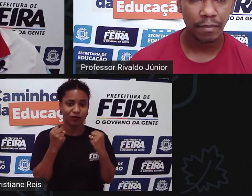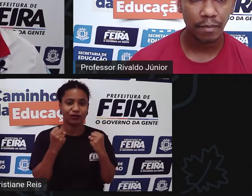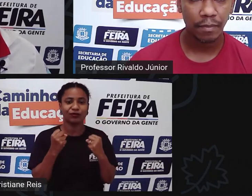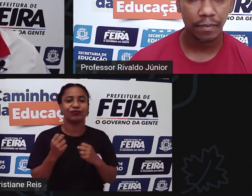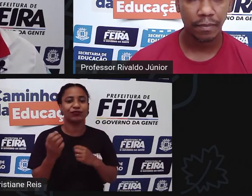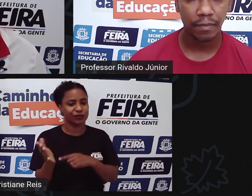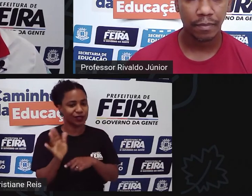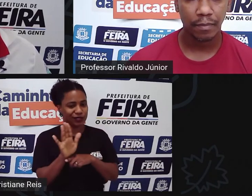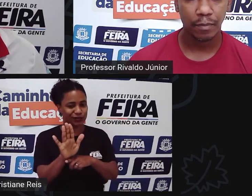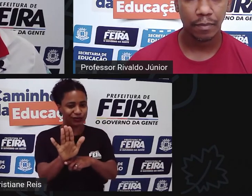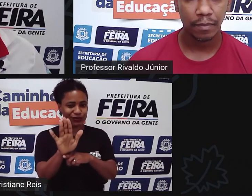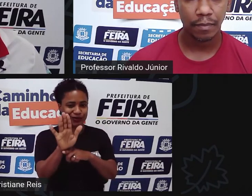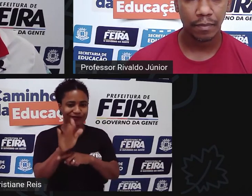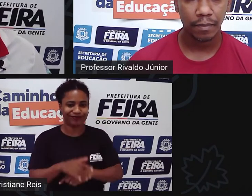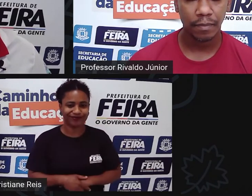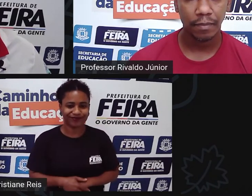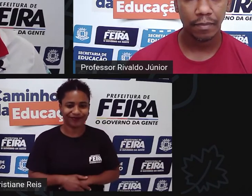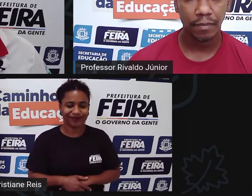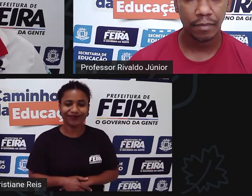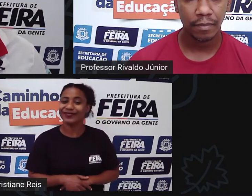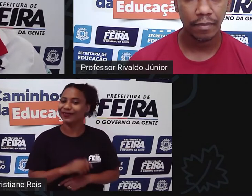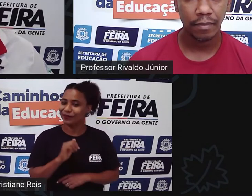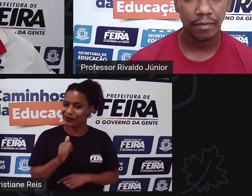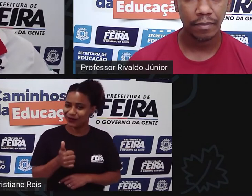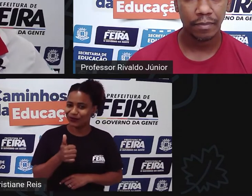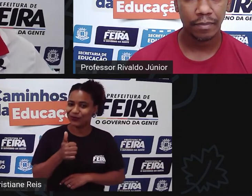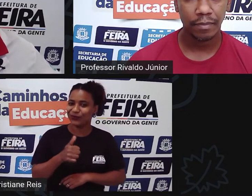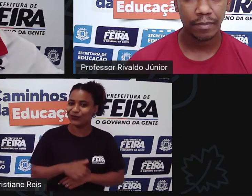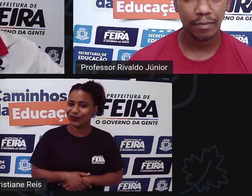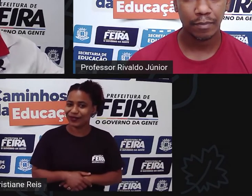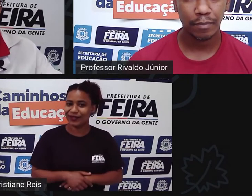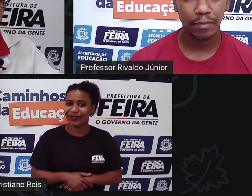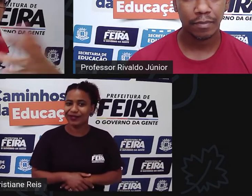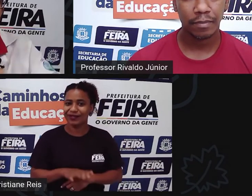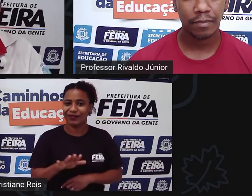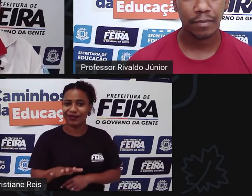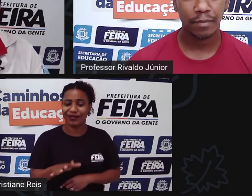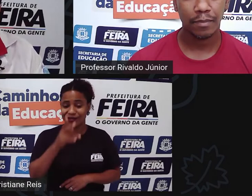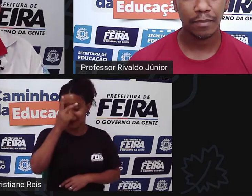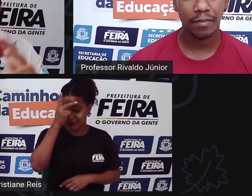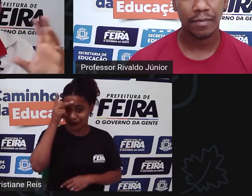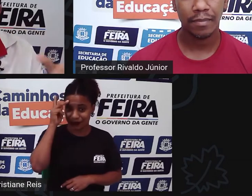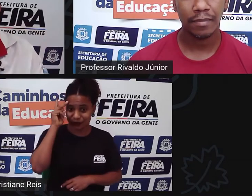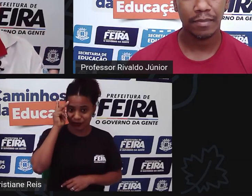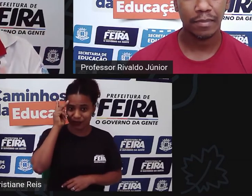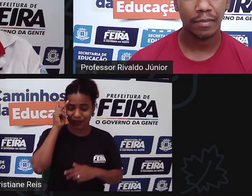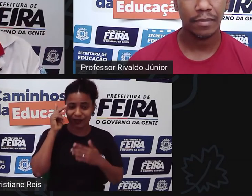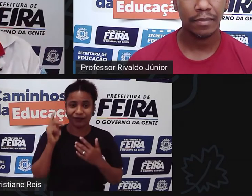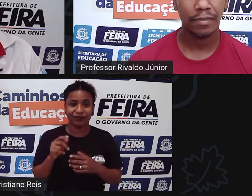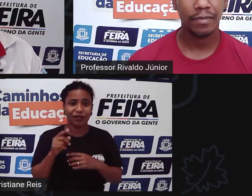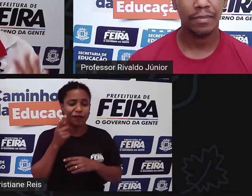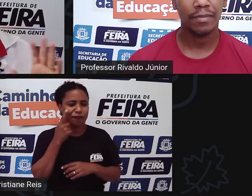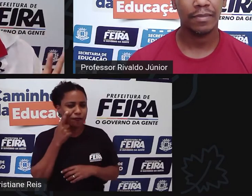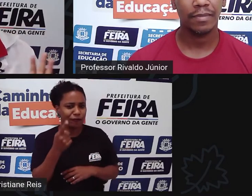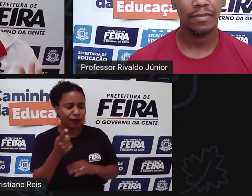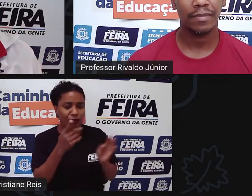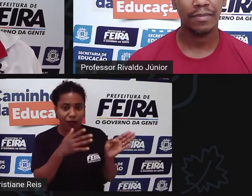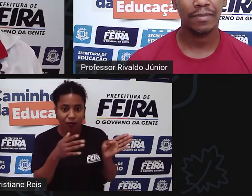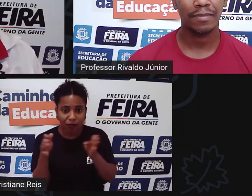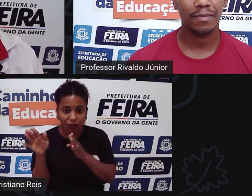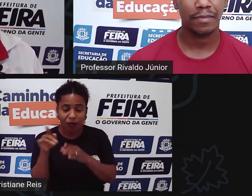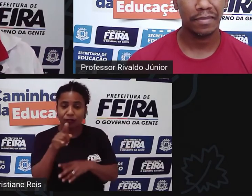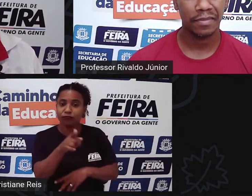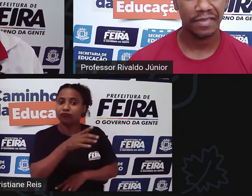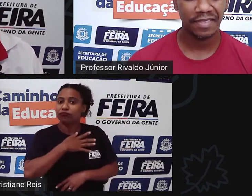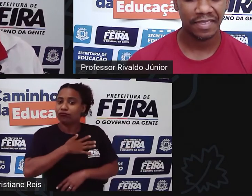pronto e agora vamos lá a pessoa ela decidiu ela ouviu aqui nossa aula falou preciso